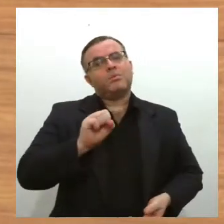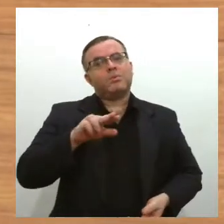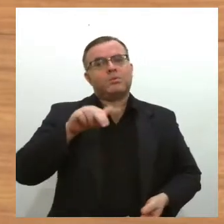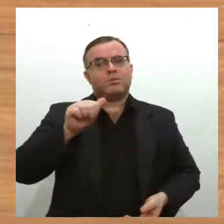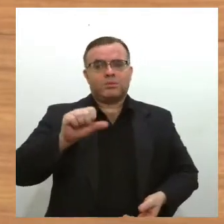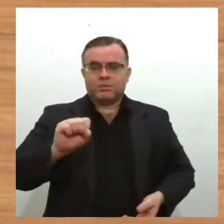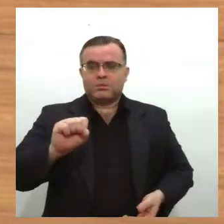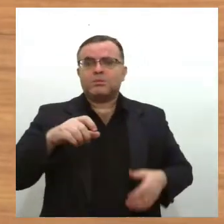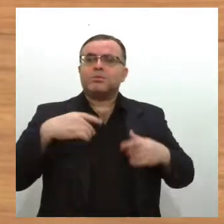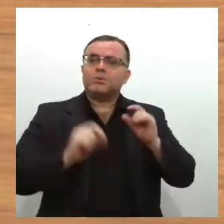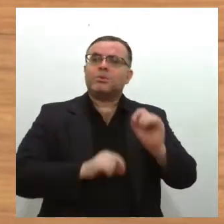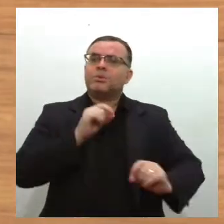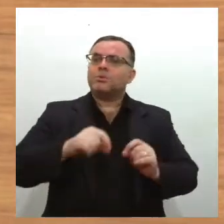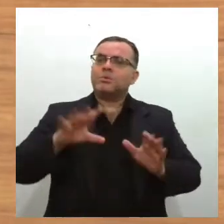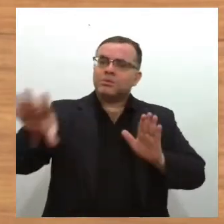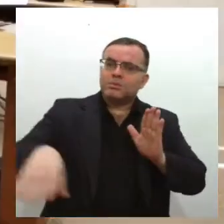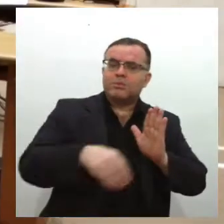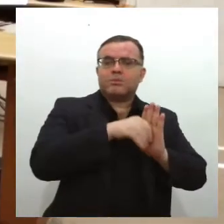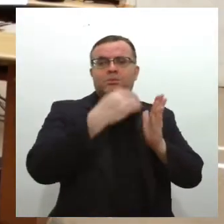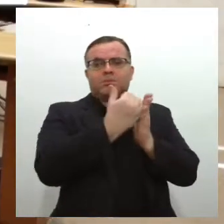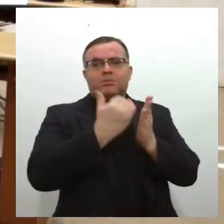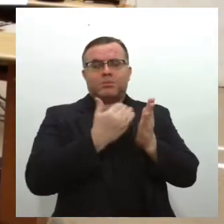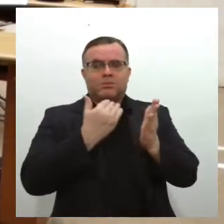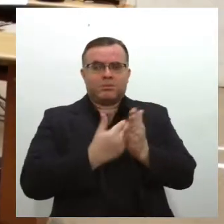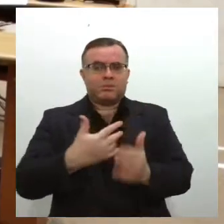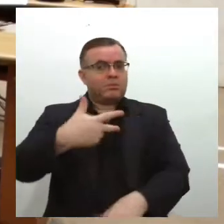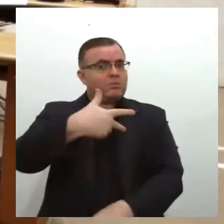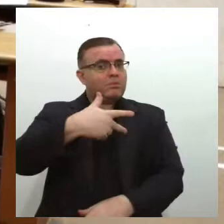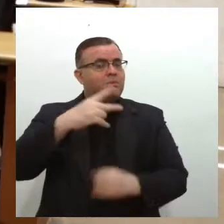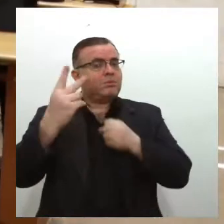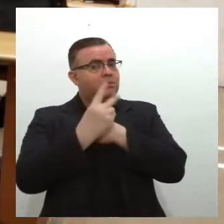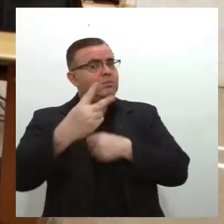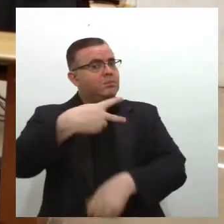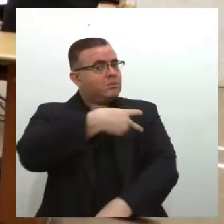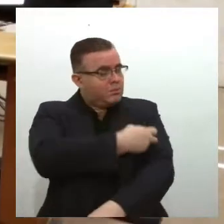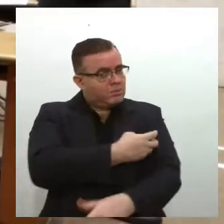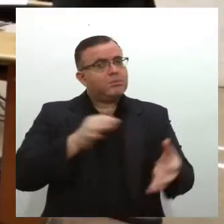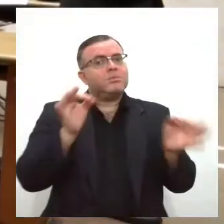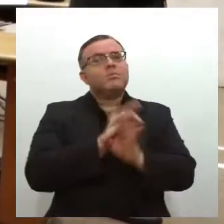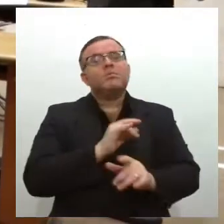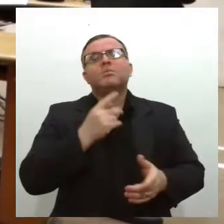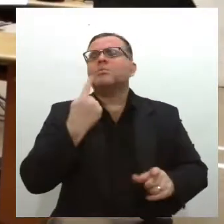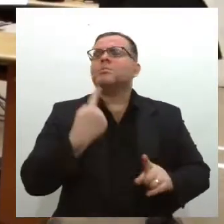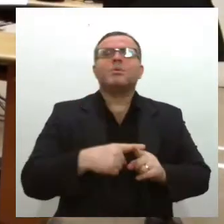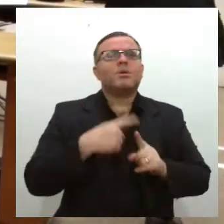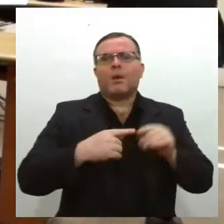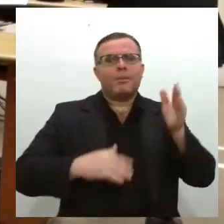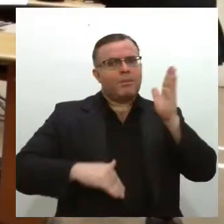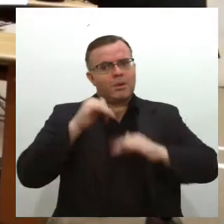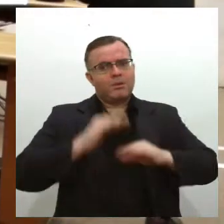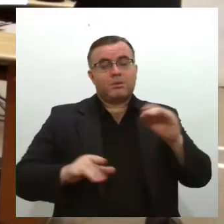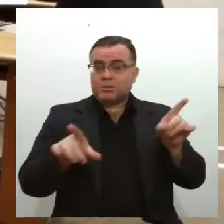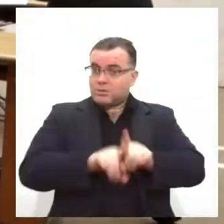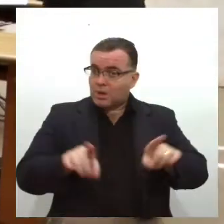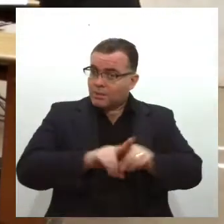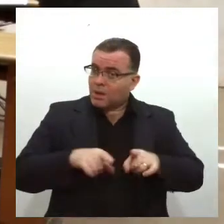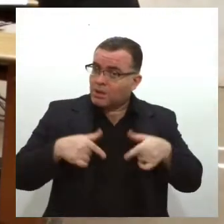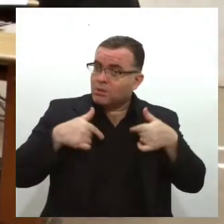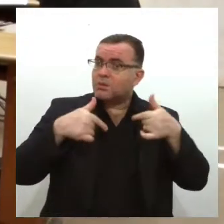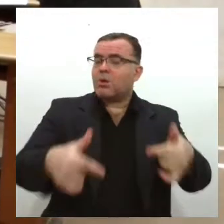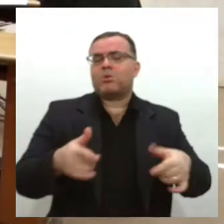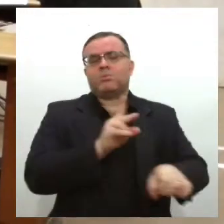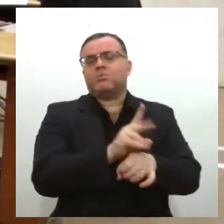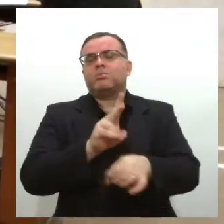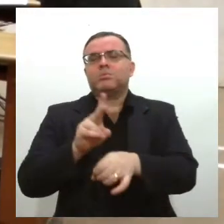o SUAS, no Plano Estadual de Humanização da Covid-19, por se tratarem de profissionais que também estão na linha de frente no